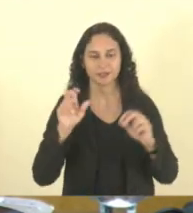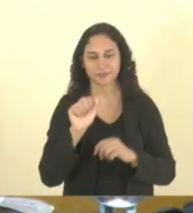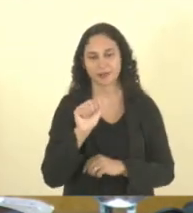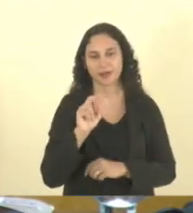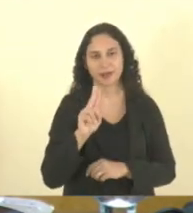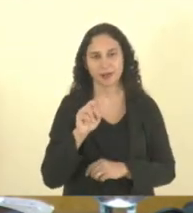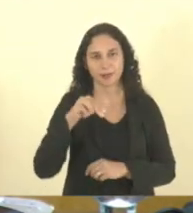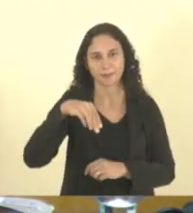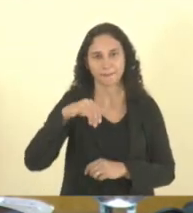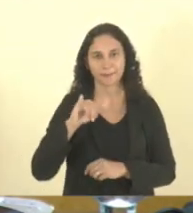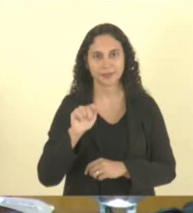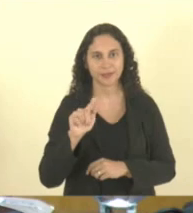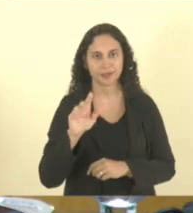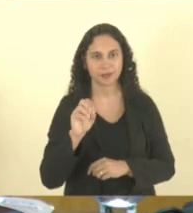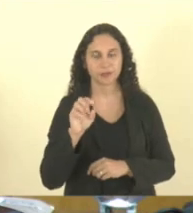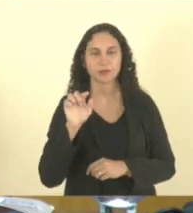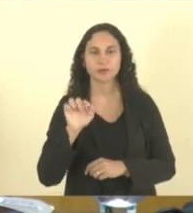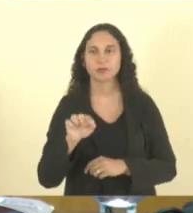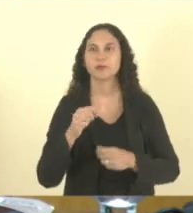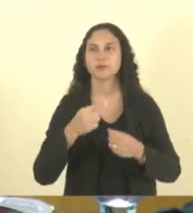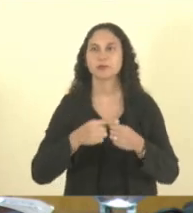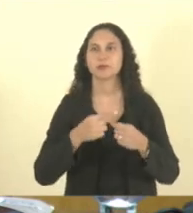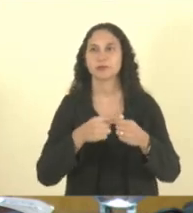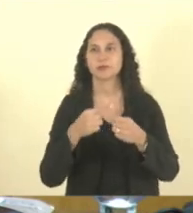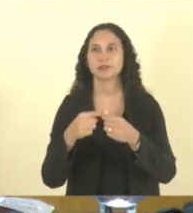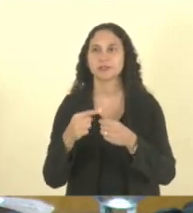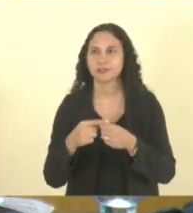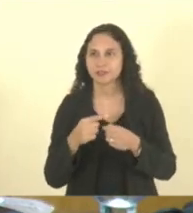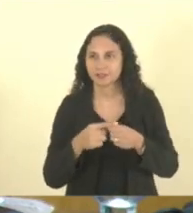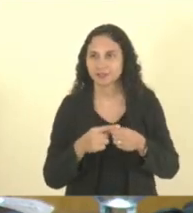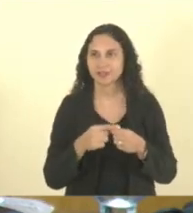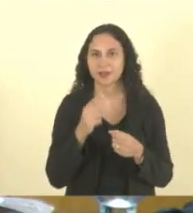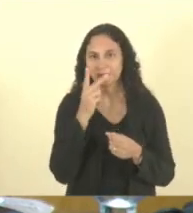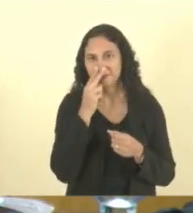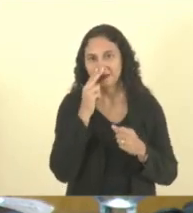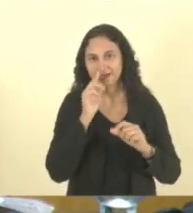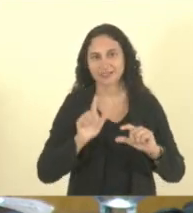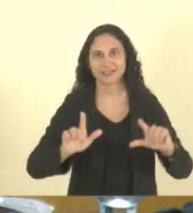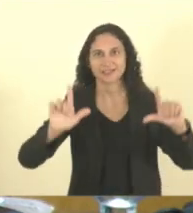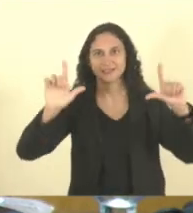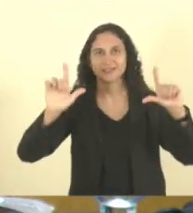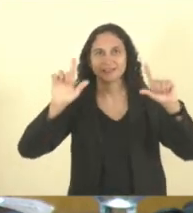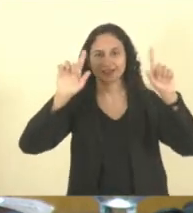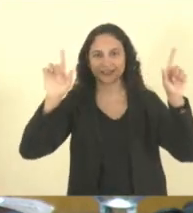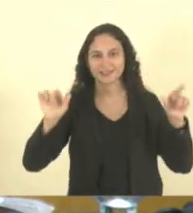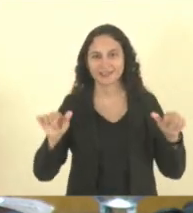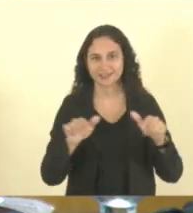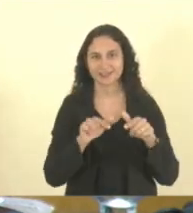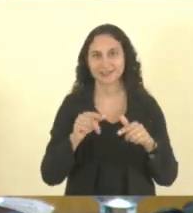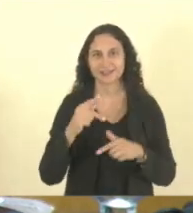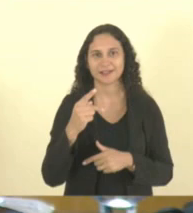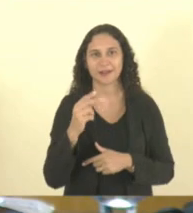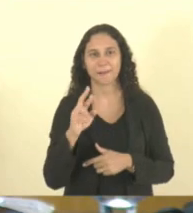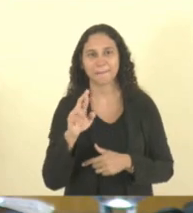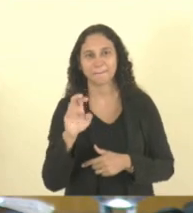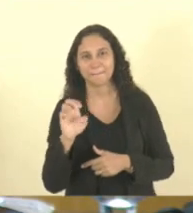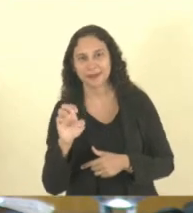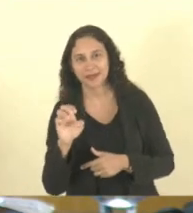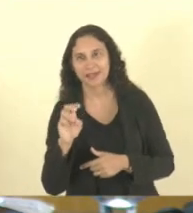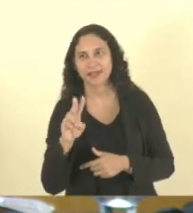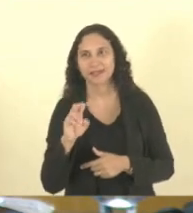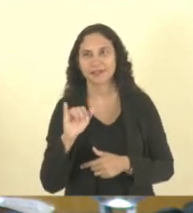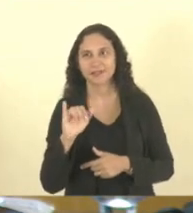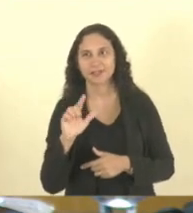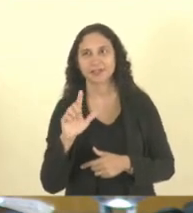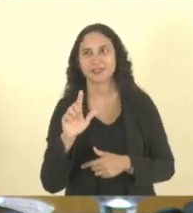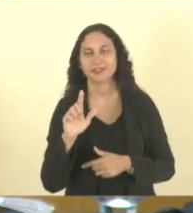do município está aparecendo cartaz que botaram ontem ali né? Privilégios e tomos todos